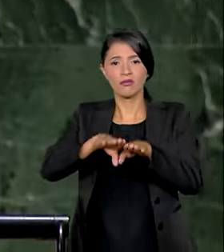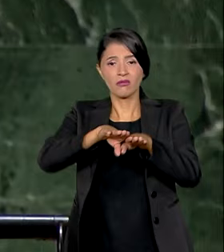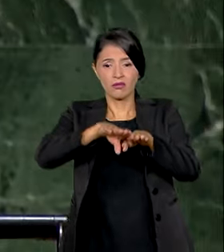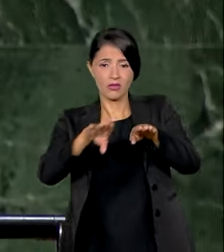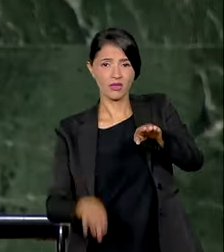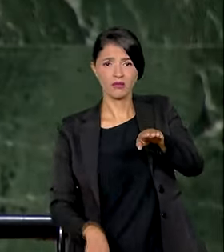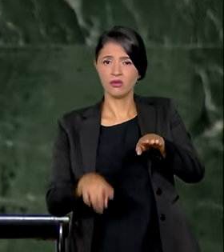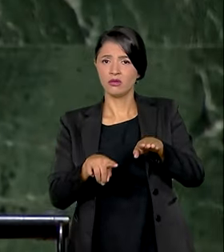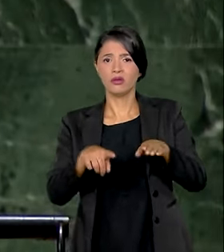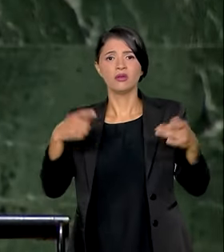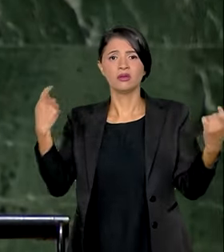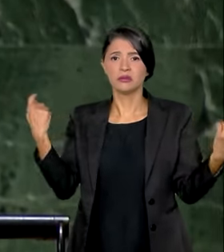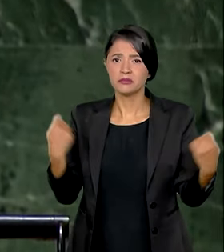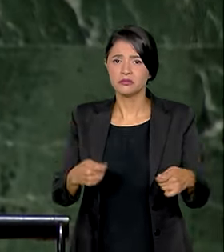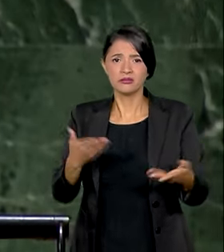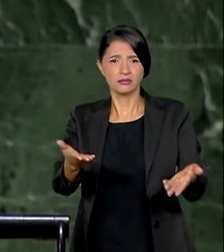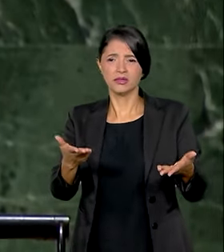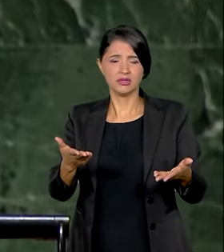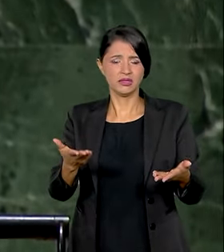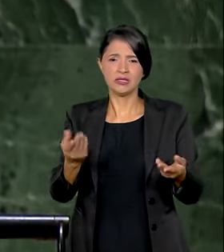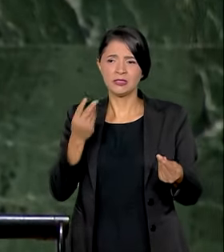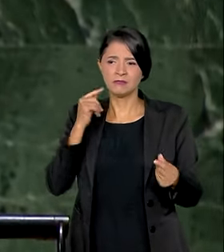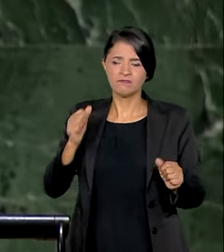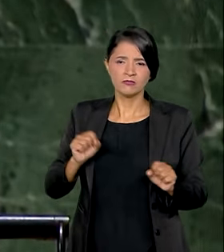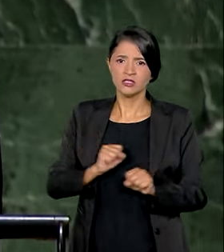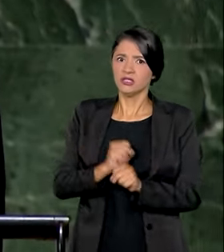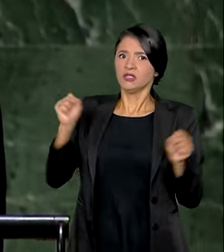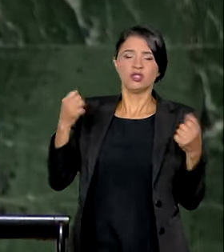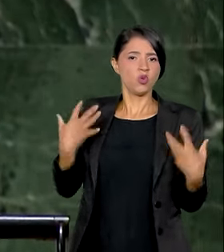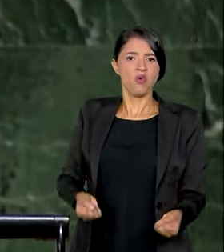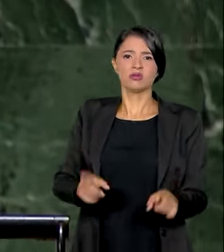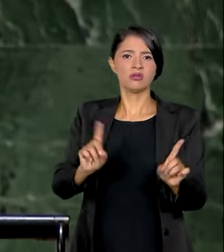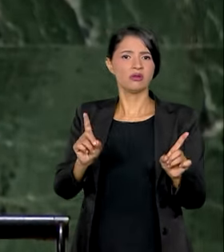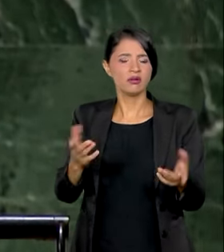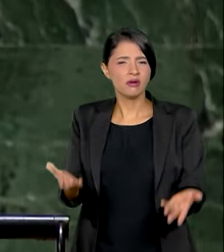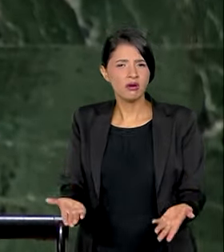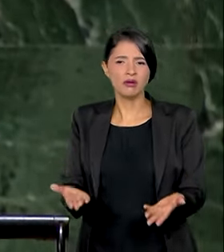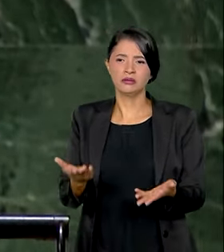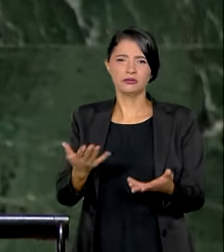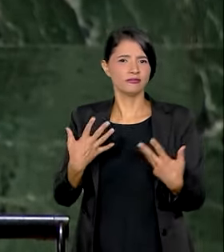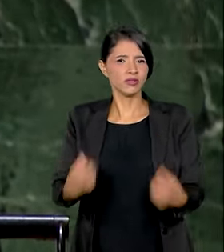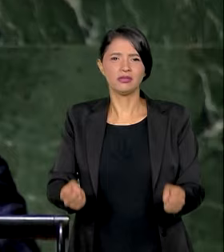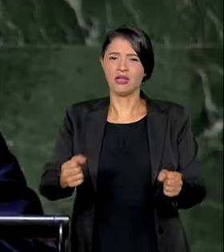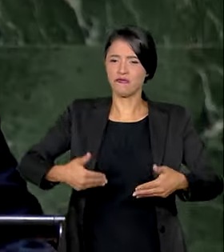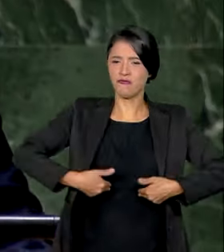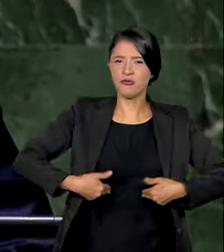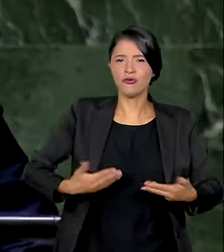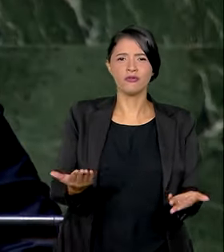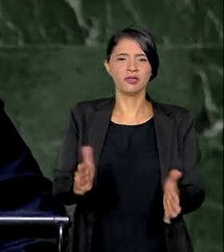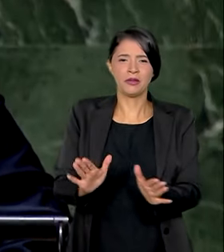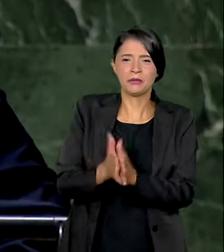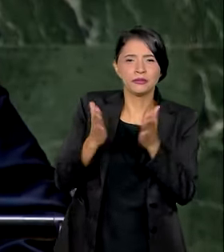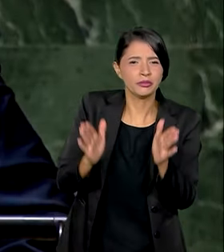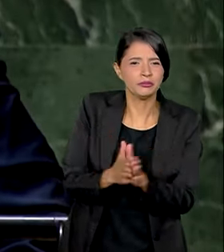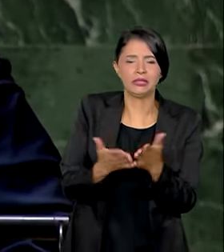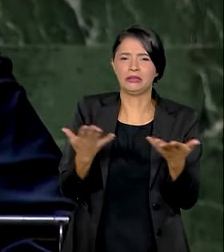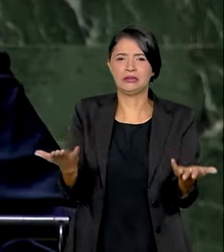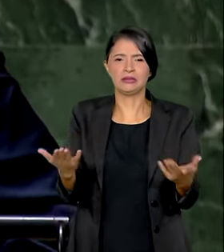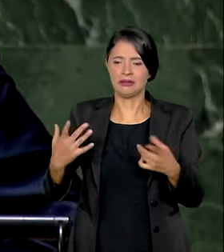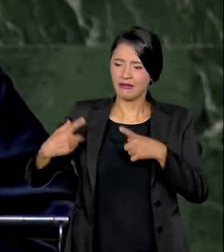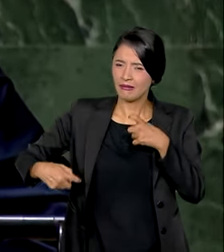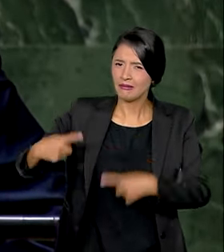desigualdade precisa inspirar indignação. Indignação com a fome, a pobreza,